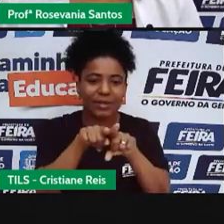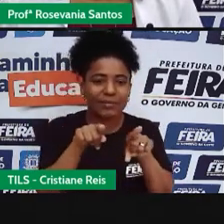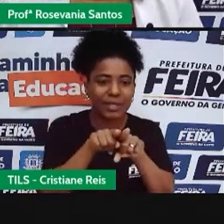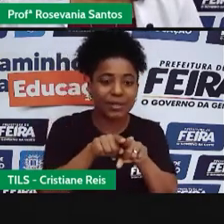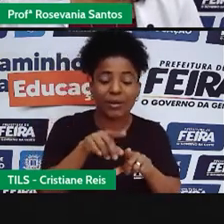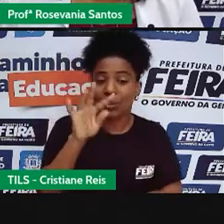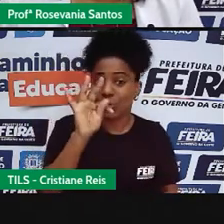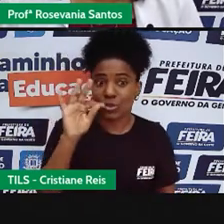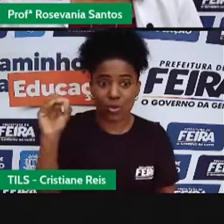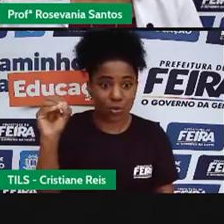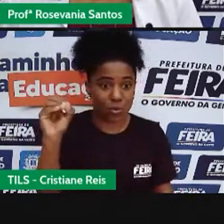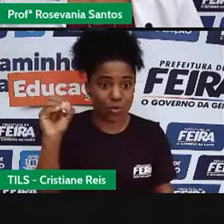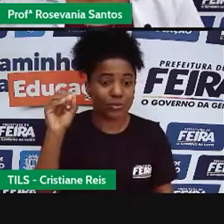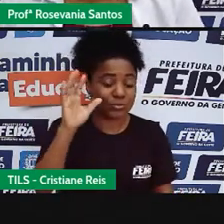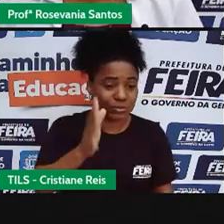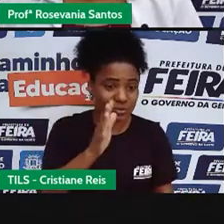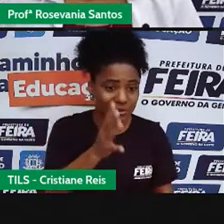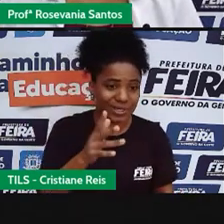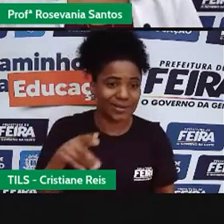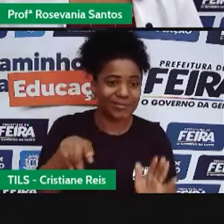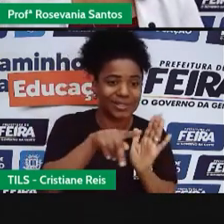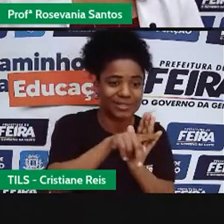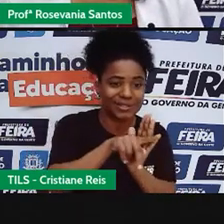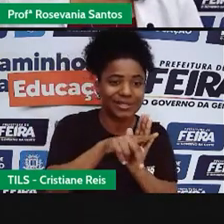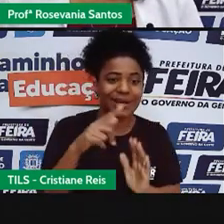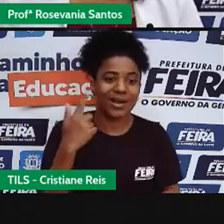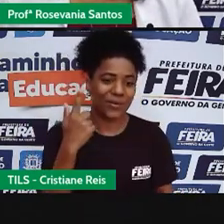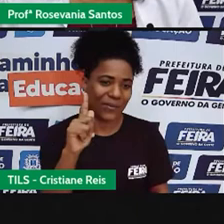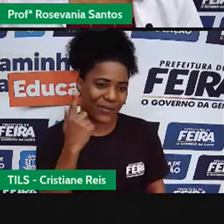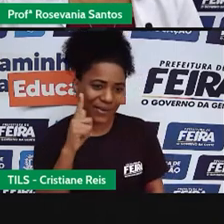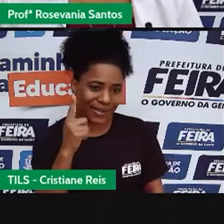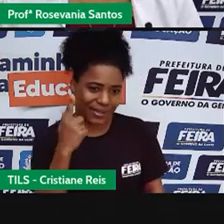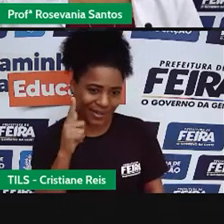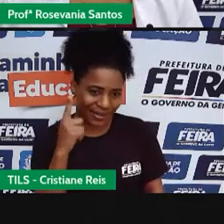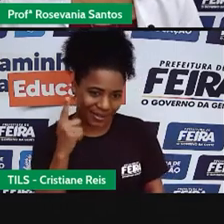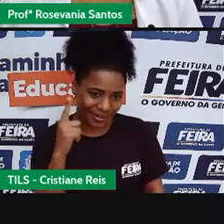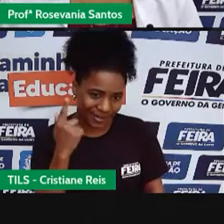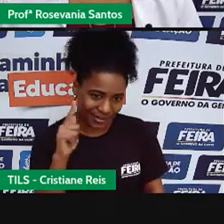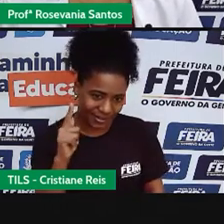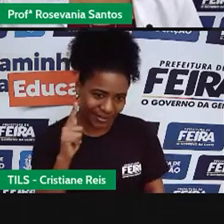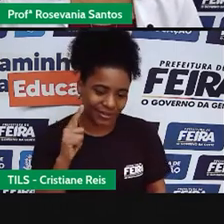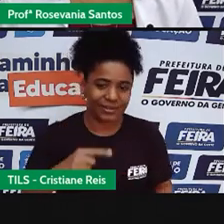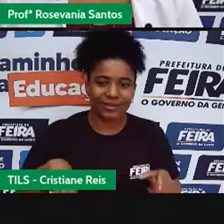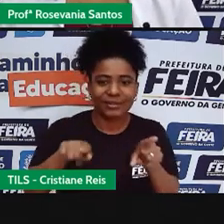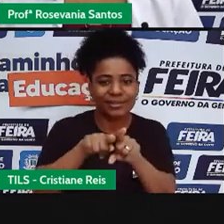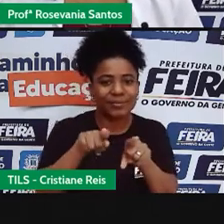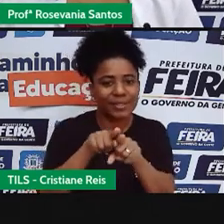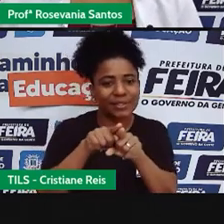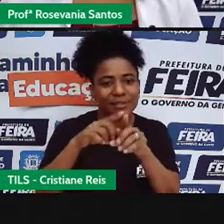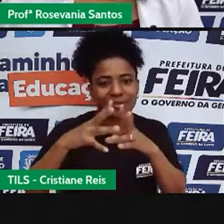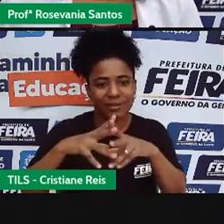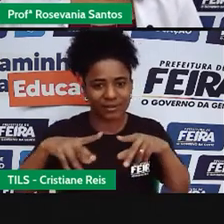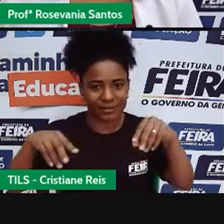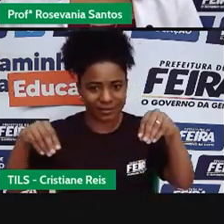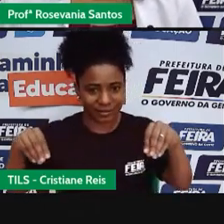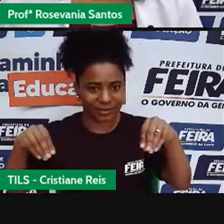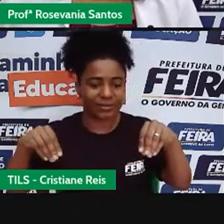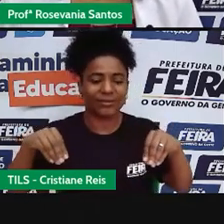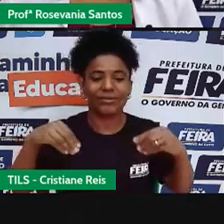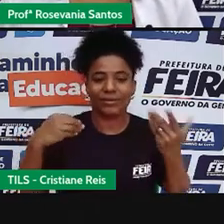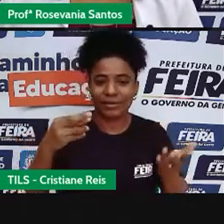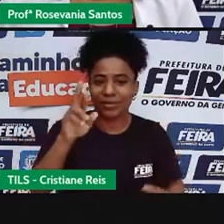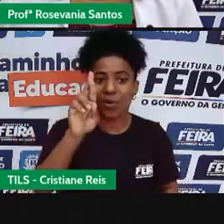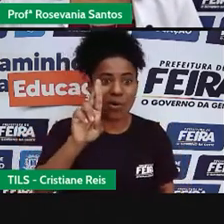Tocantins, sim, era Tocantins, era Goiás, já teve também o momento em que a gente tinha o território, né, de Roraima,